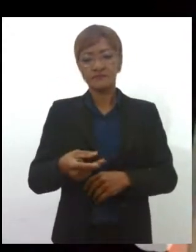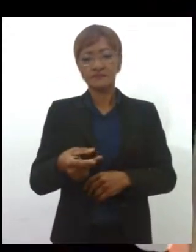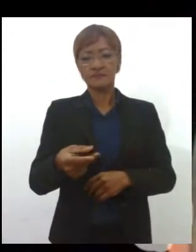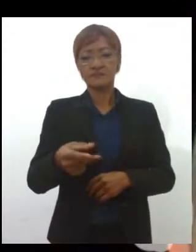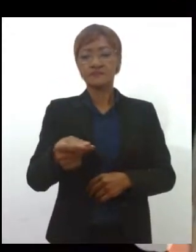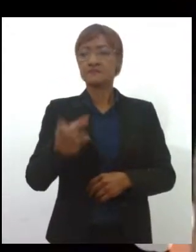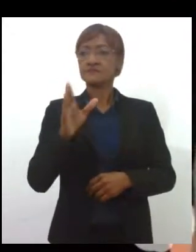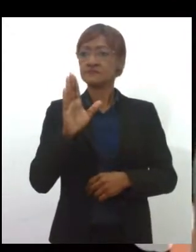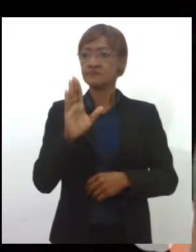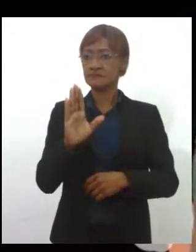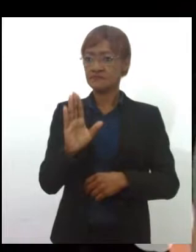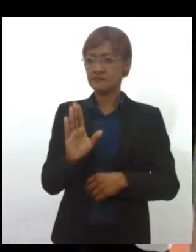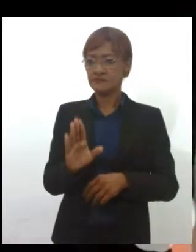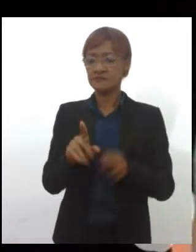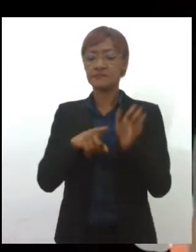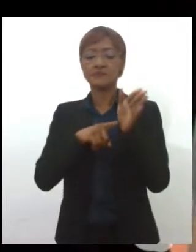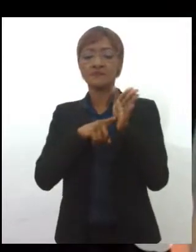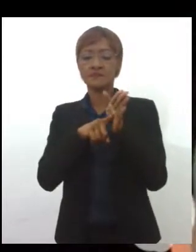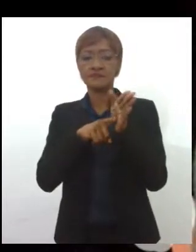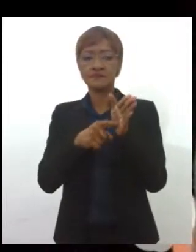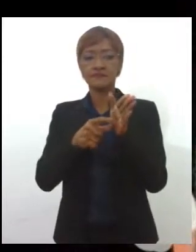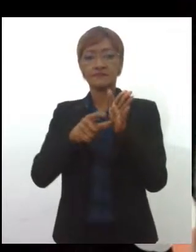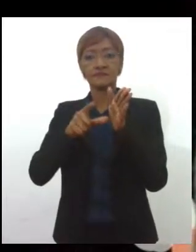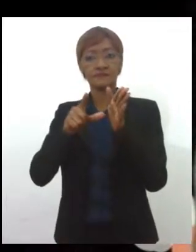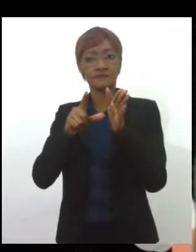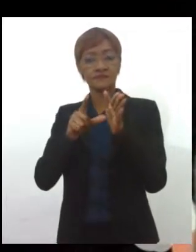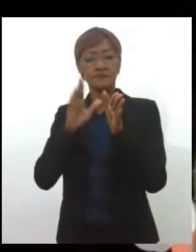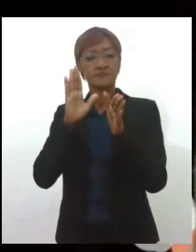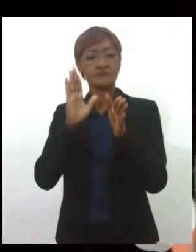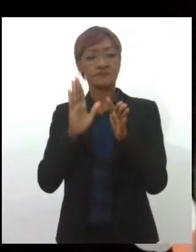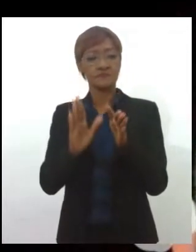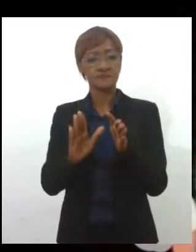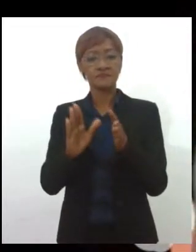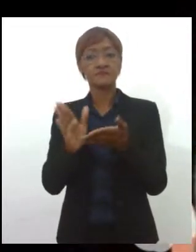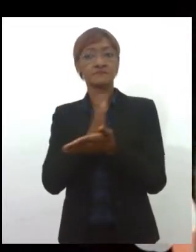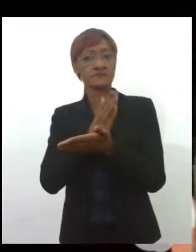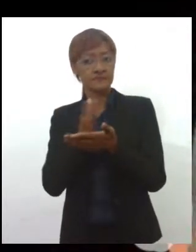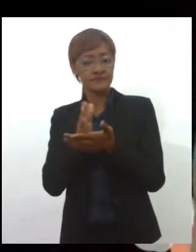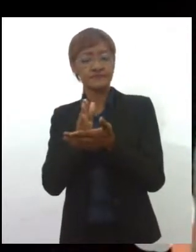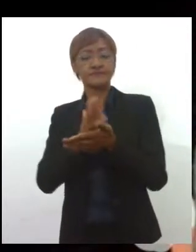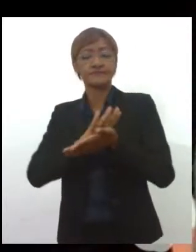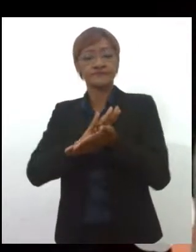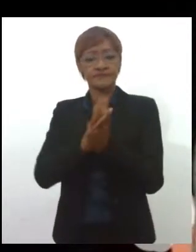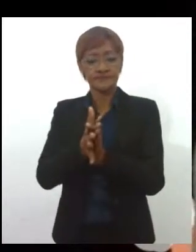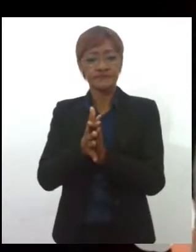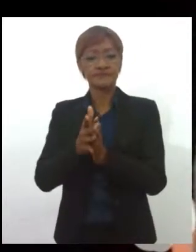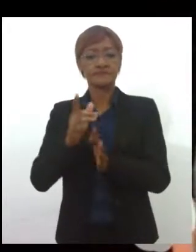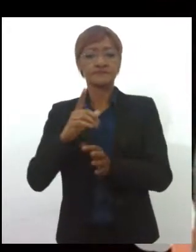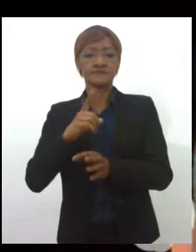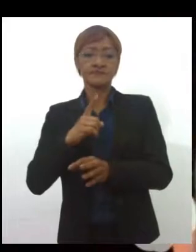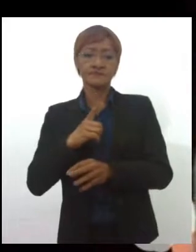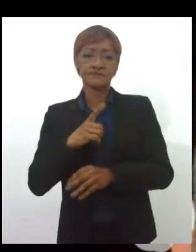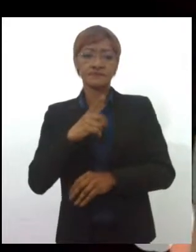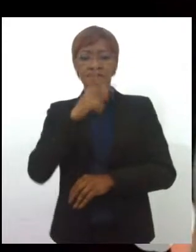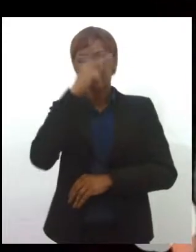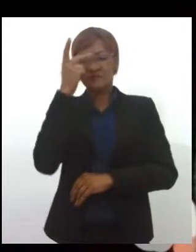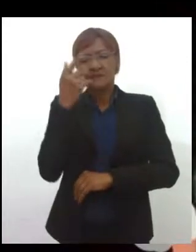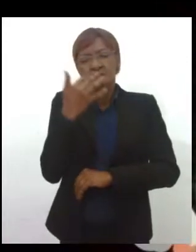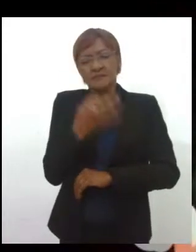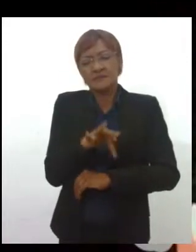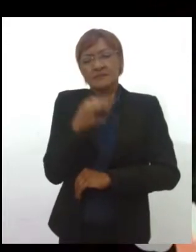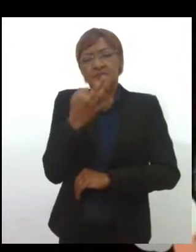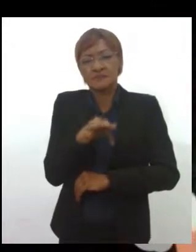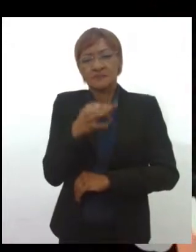subdiagnosticada, ainda rica em preconceitos, Tiago, porque muita gente que sofre de dores crônicas,